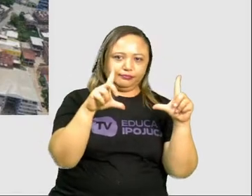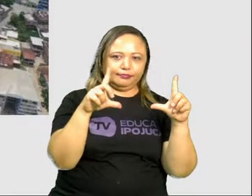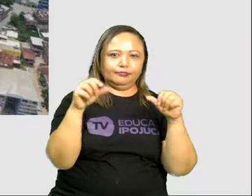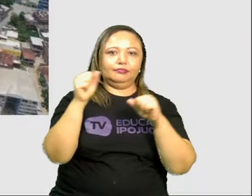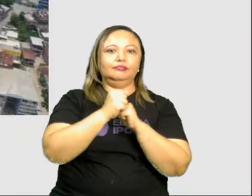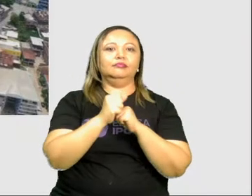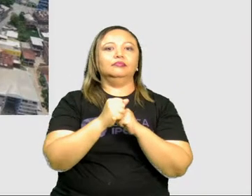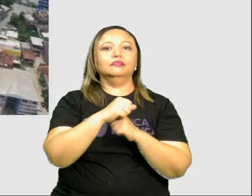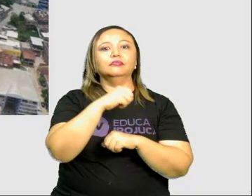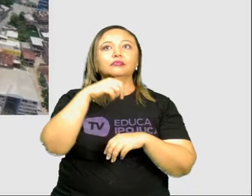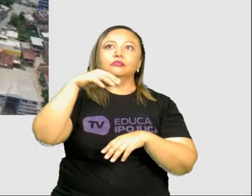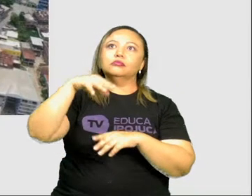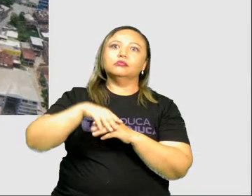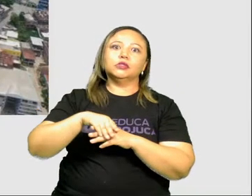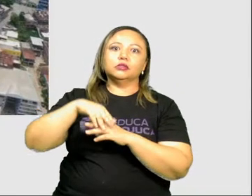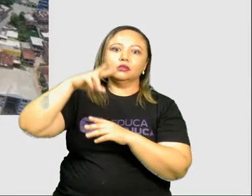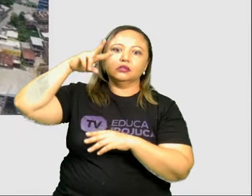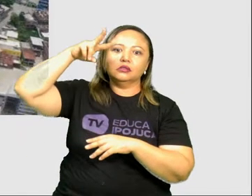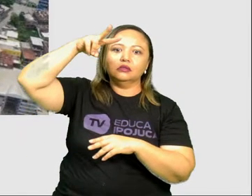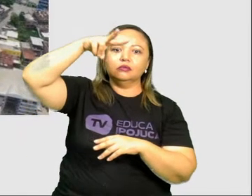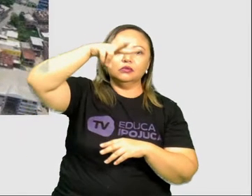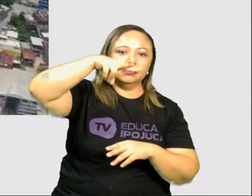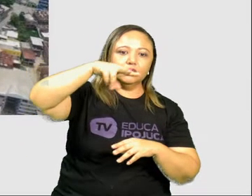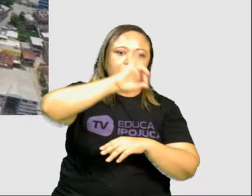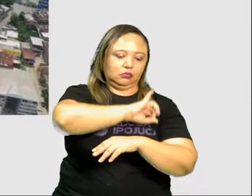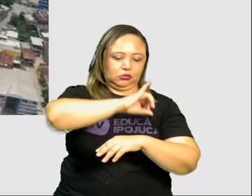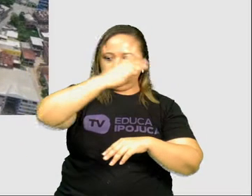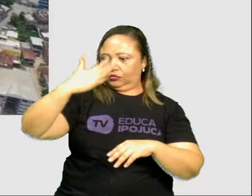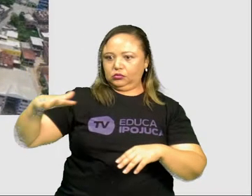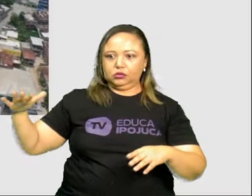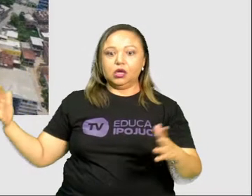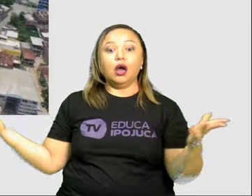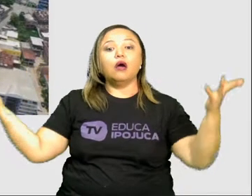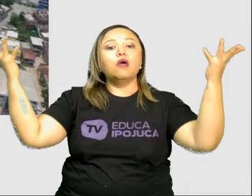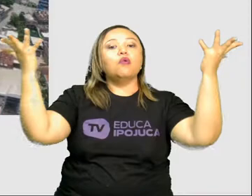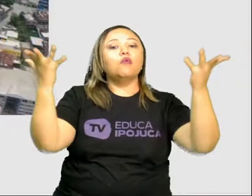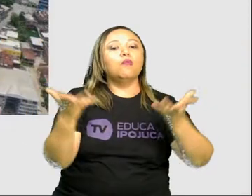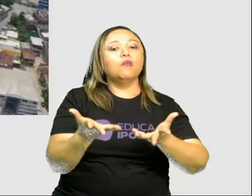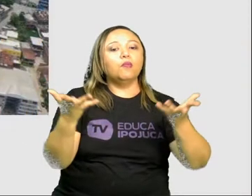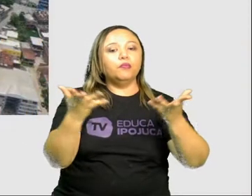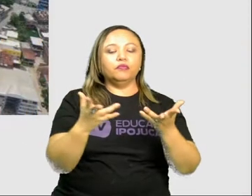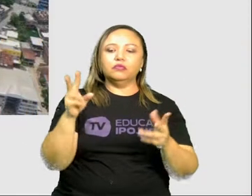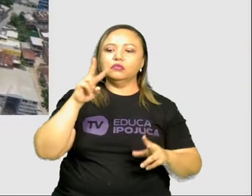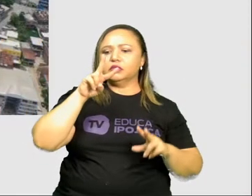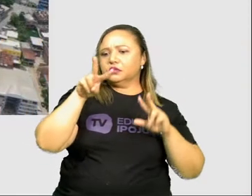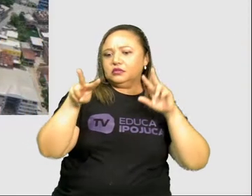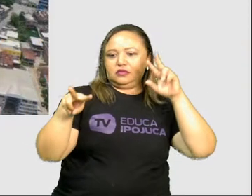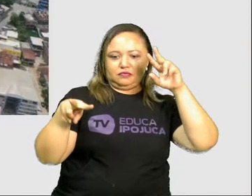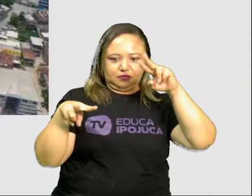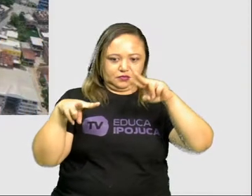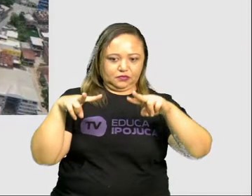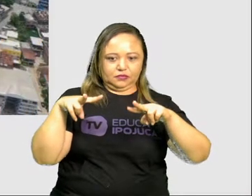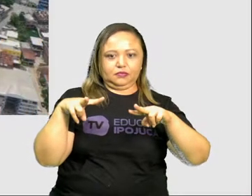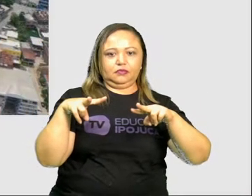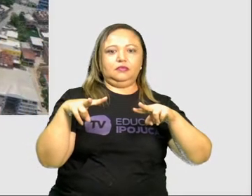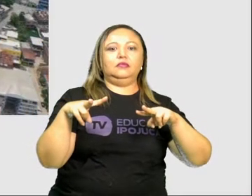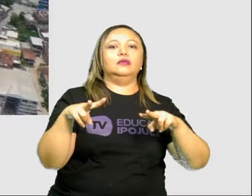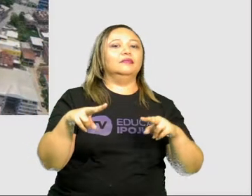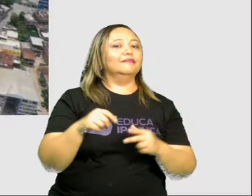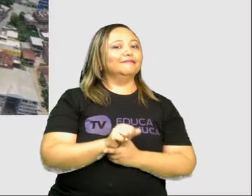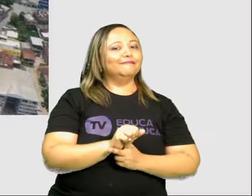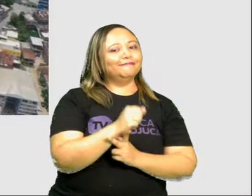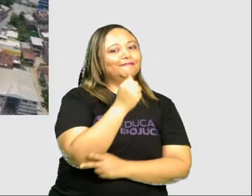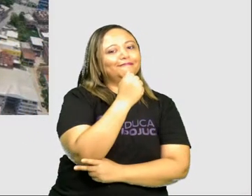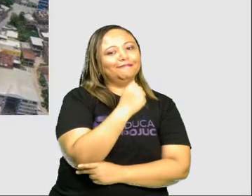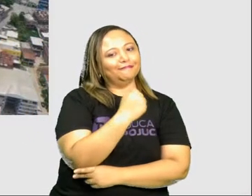uma vista aérea de Ipojuca, nos dias atuais, o centro de Ipojuca, onde você, aqui nessa imagem, já não